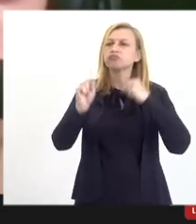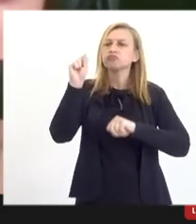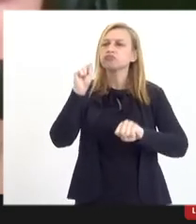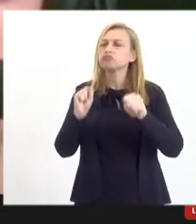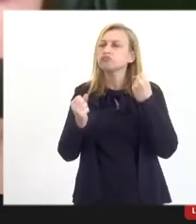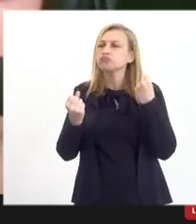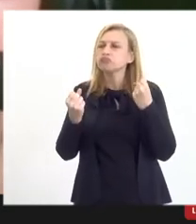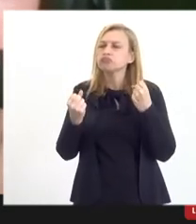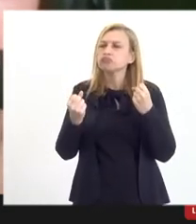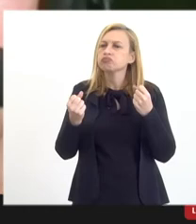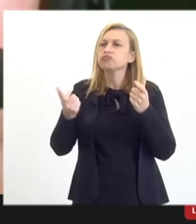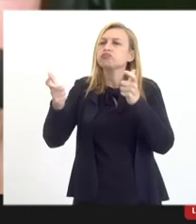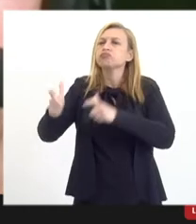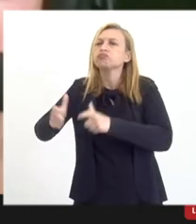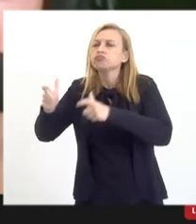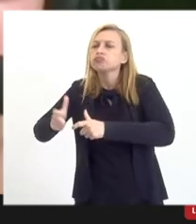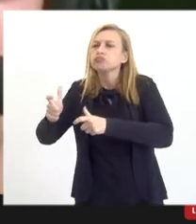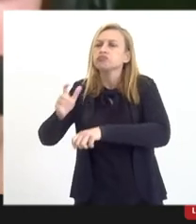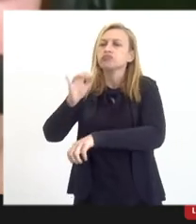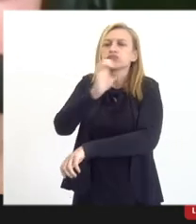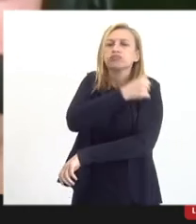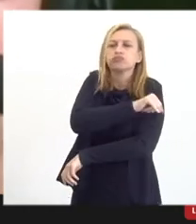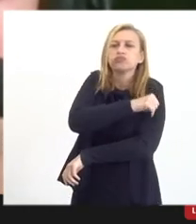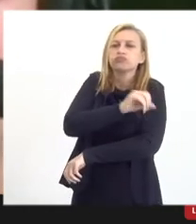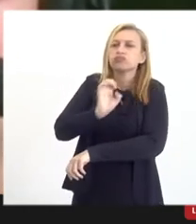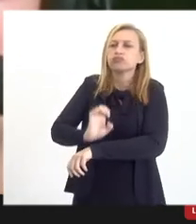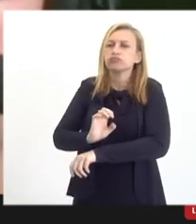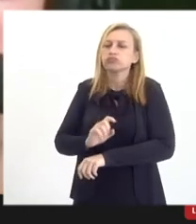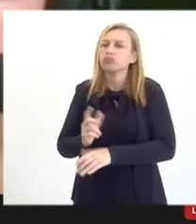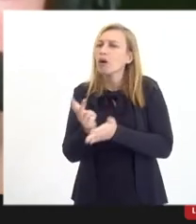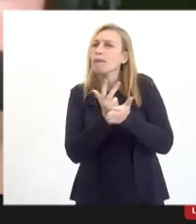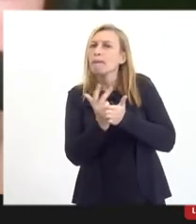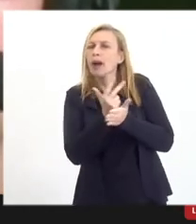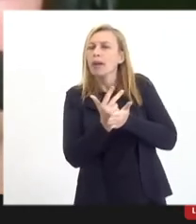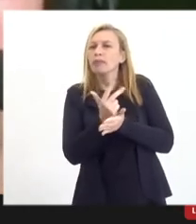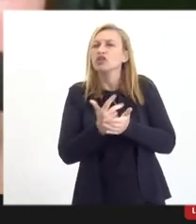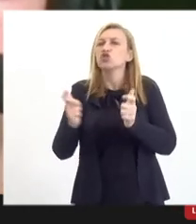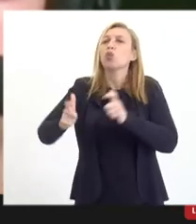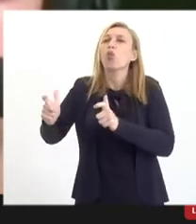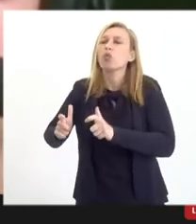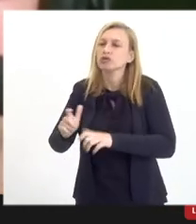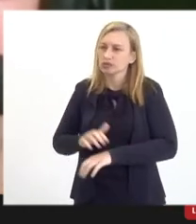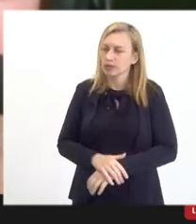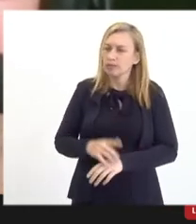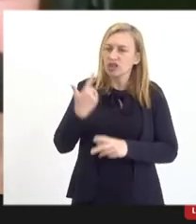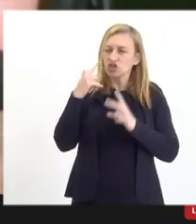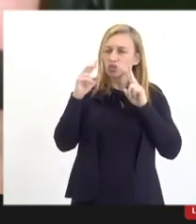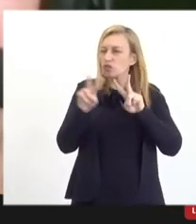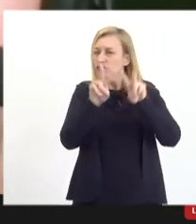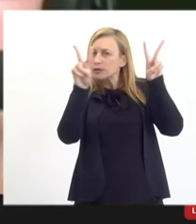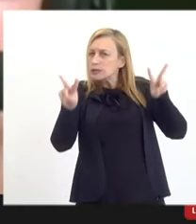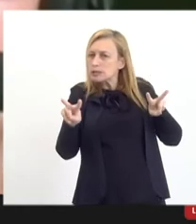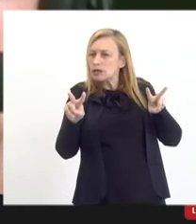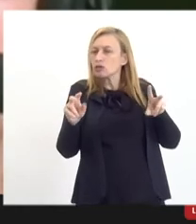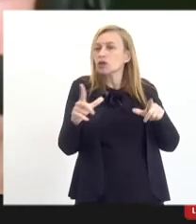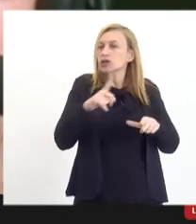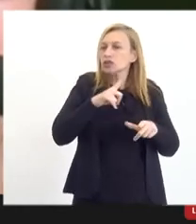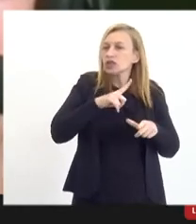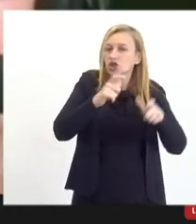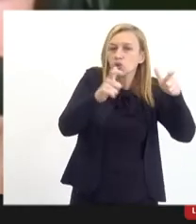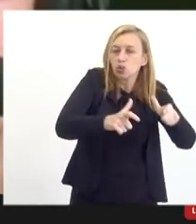estão instaladas no Rio de Janeiro? assim, mapa disso, vamos dizer, para a gente enxergar regiões